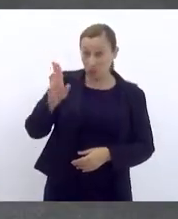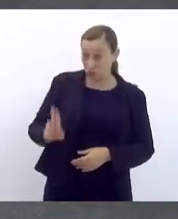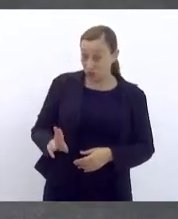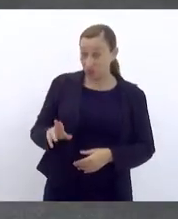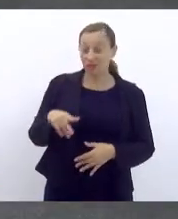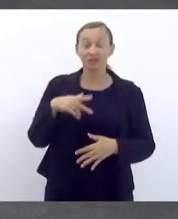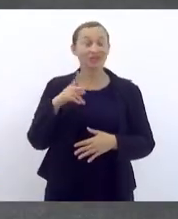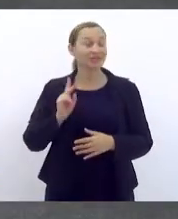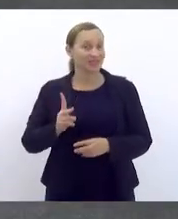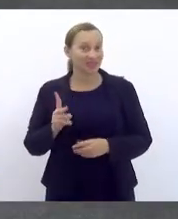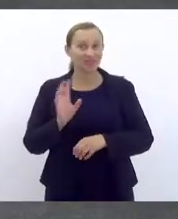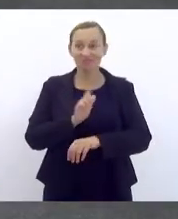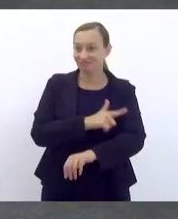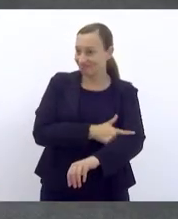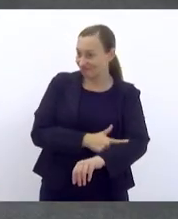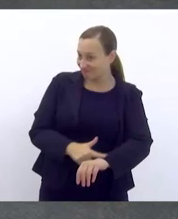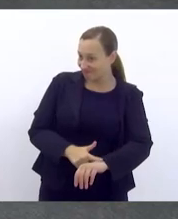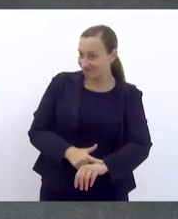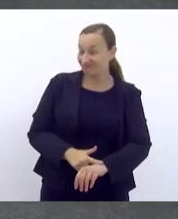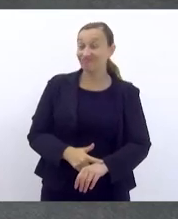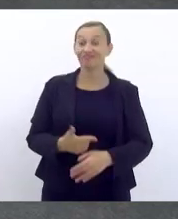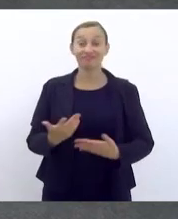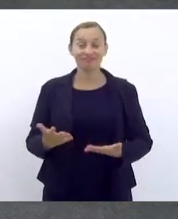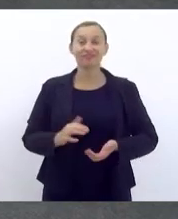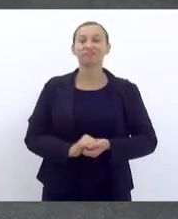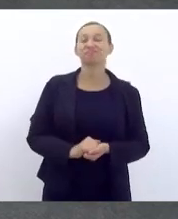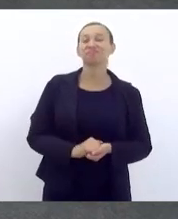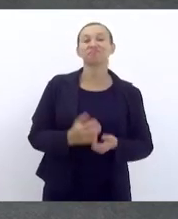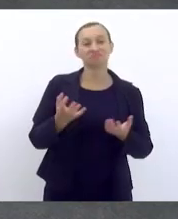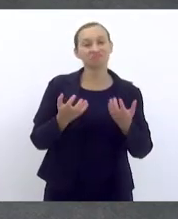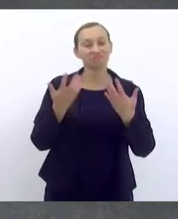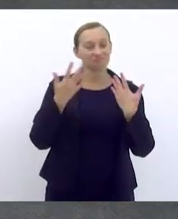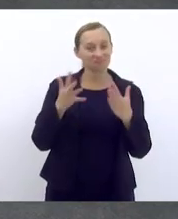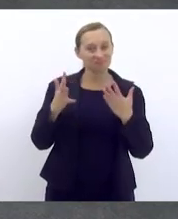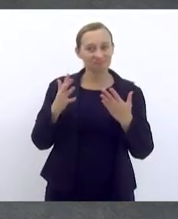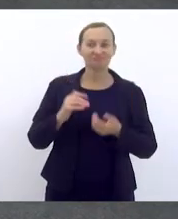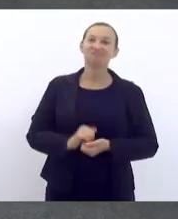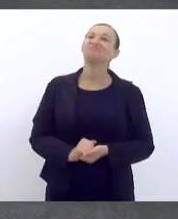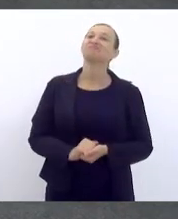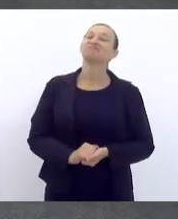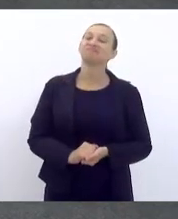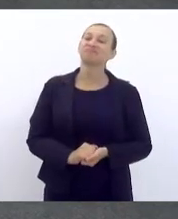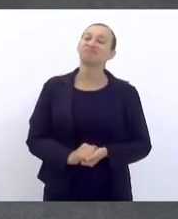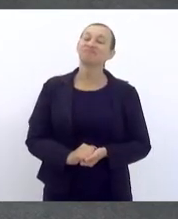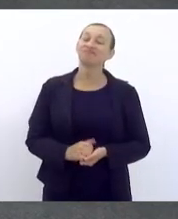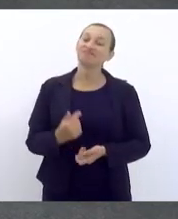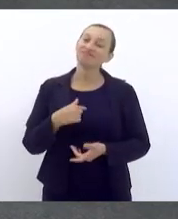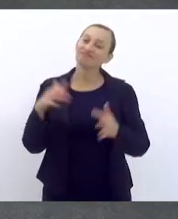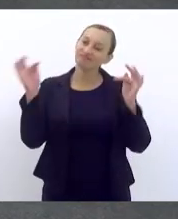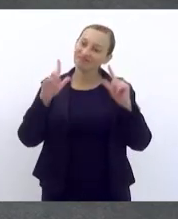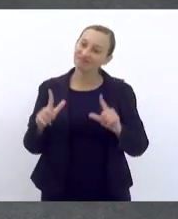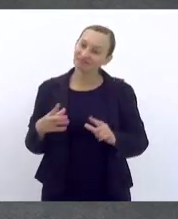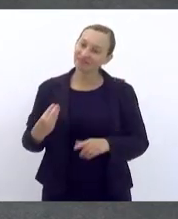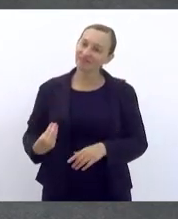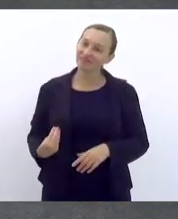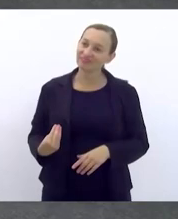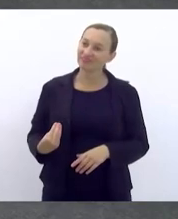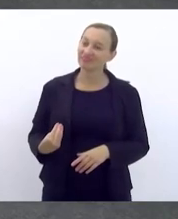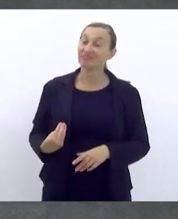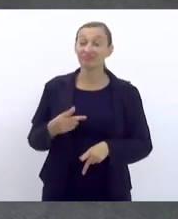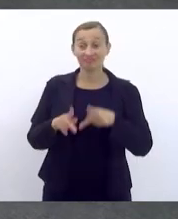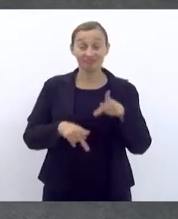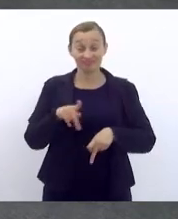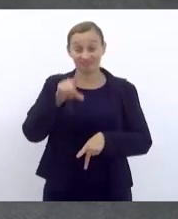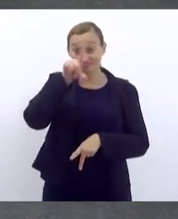educada e delicada. Queria aqui parabenizar e dizer que estou muito feliz com a presença do povo de